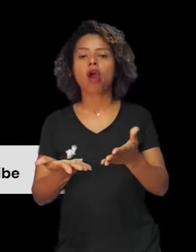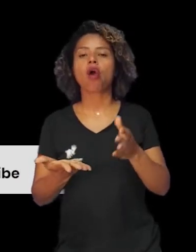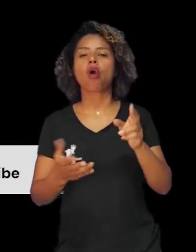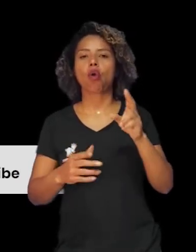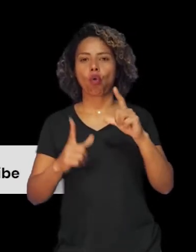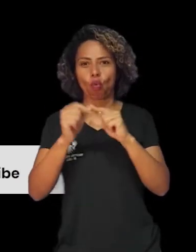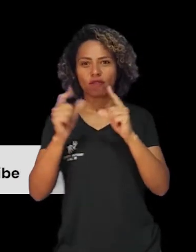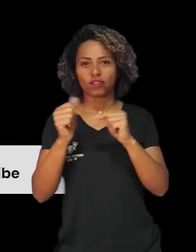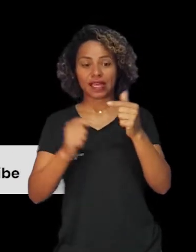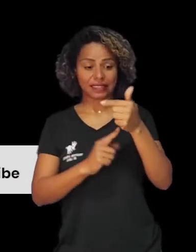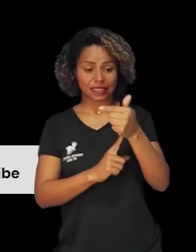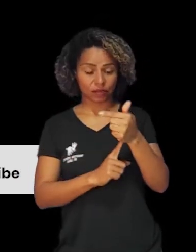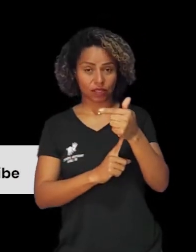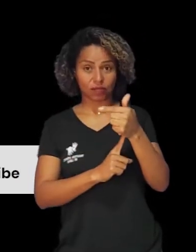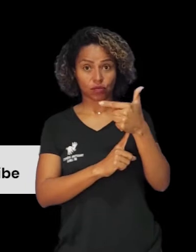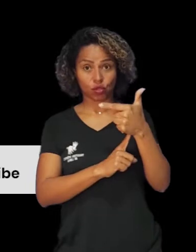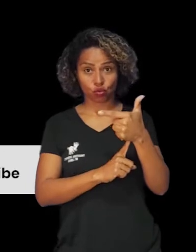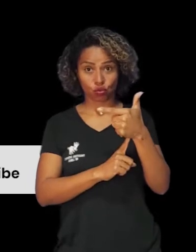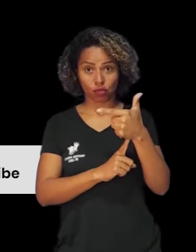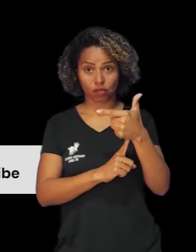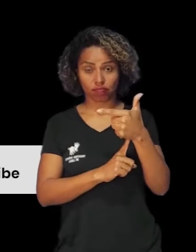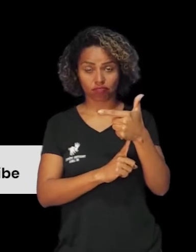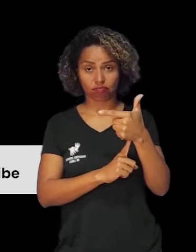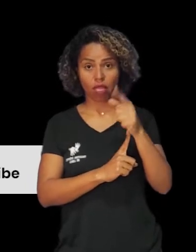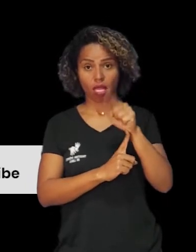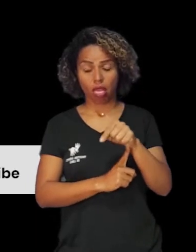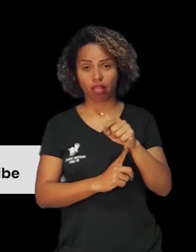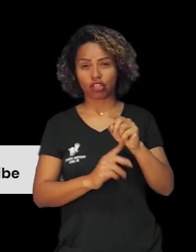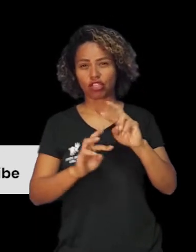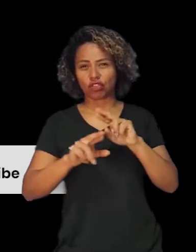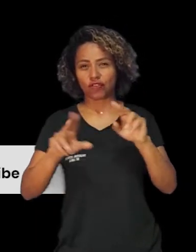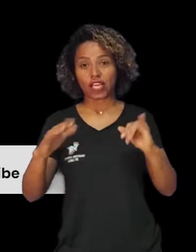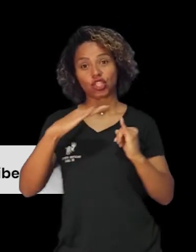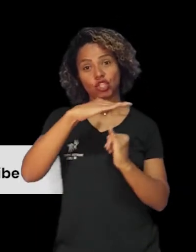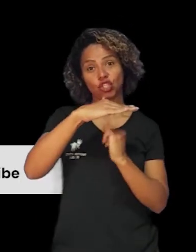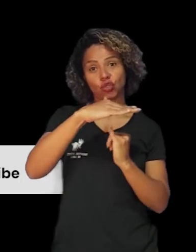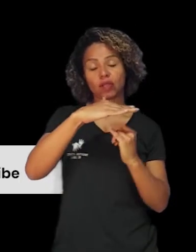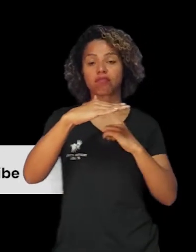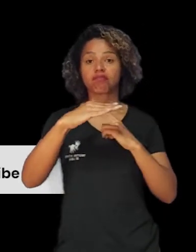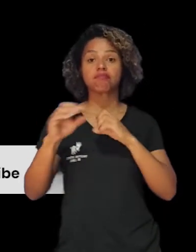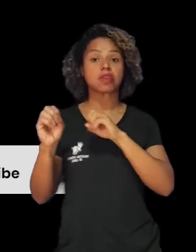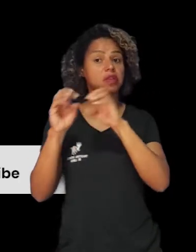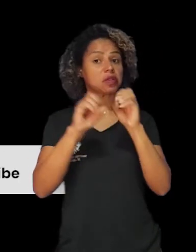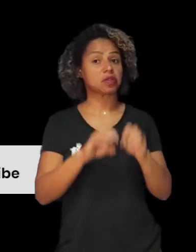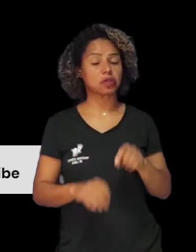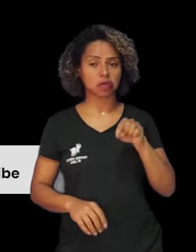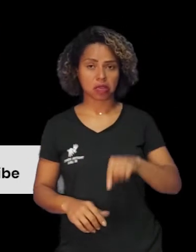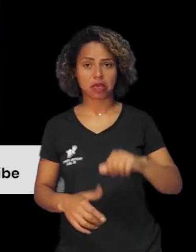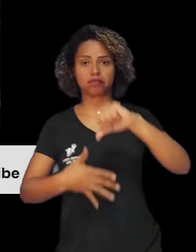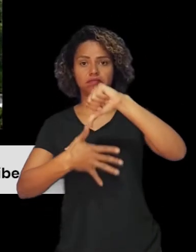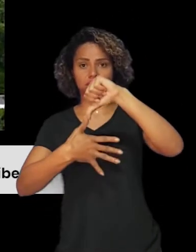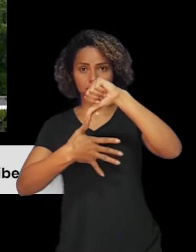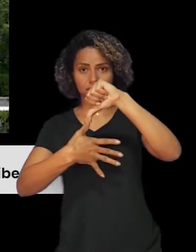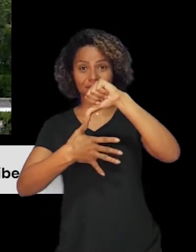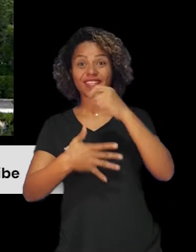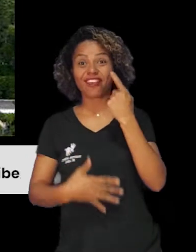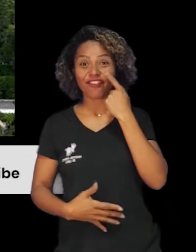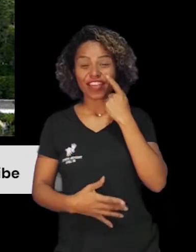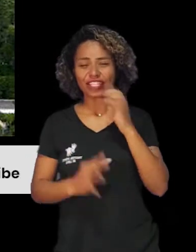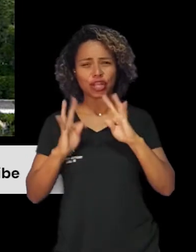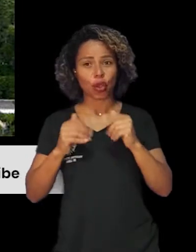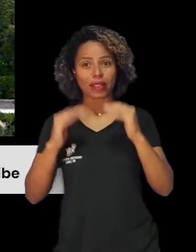72ª posição de uma lista de 177 instituições de ensino latino-americanas.